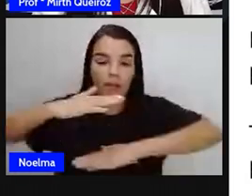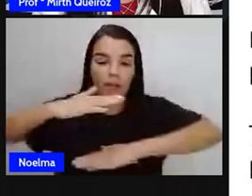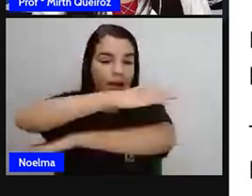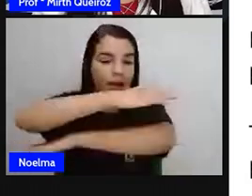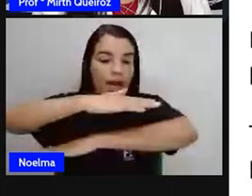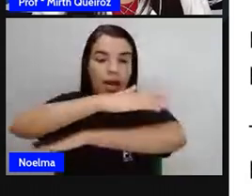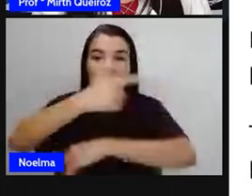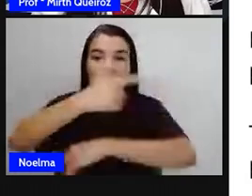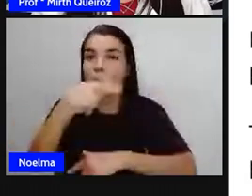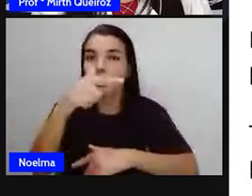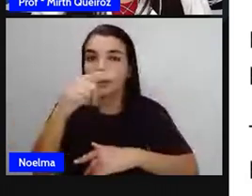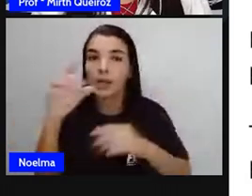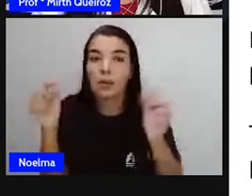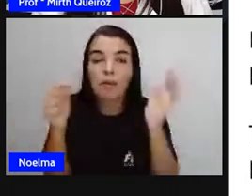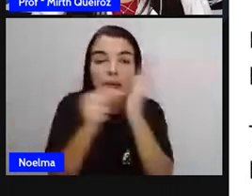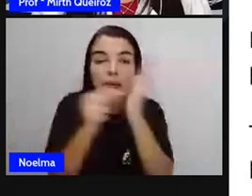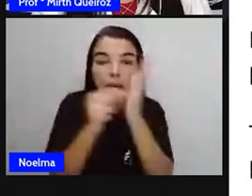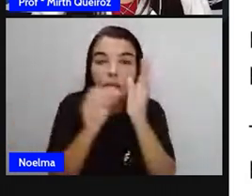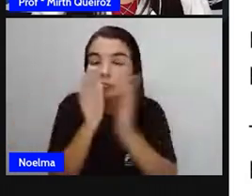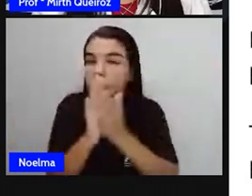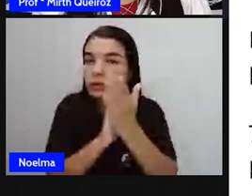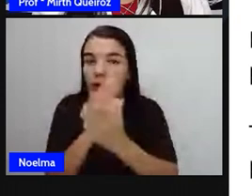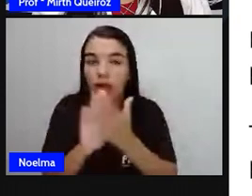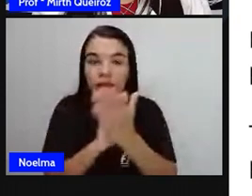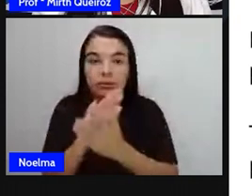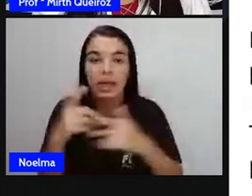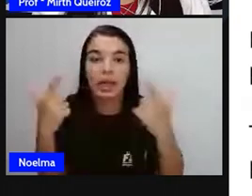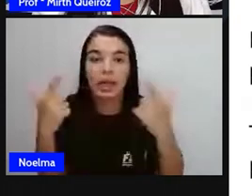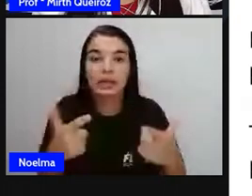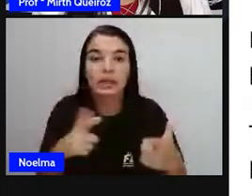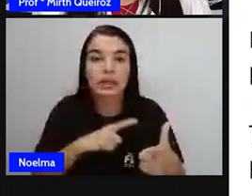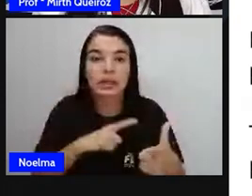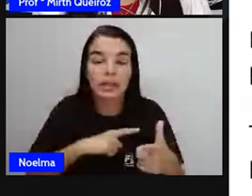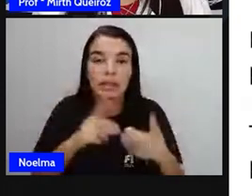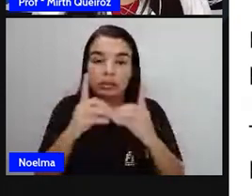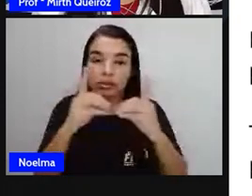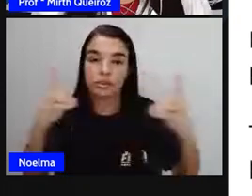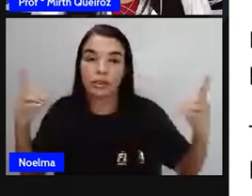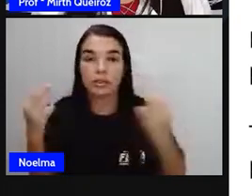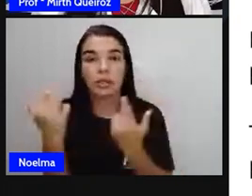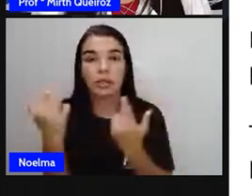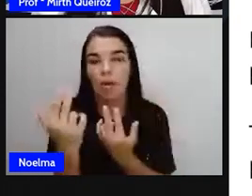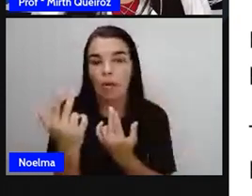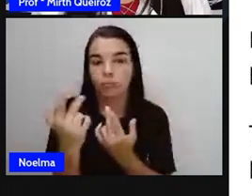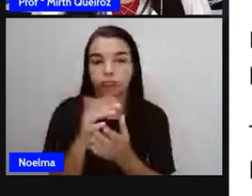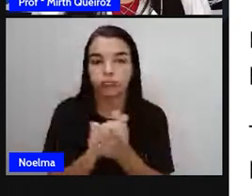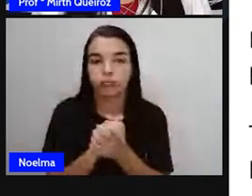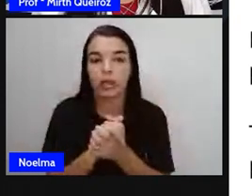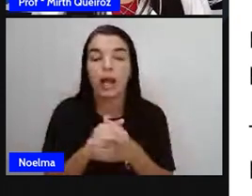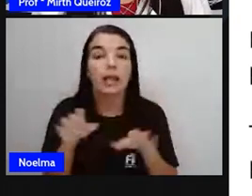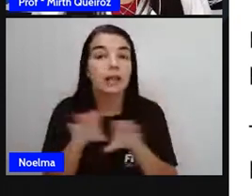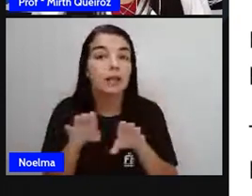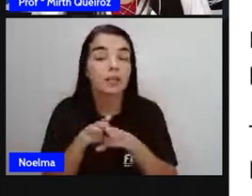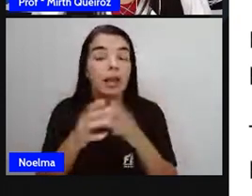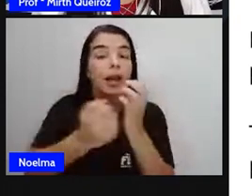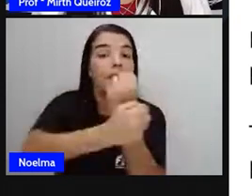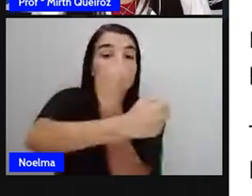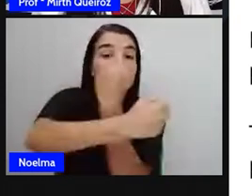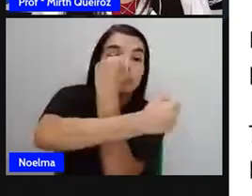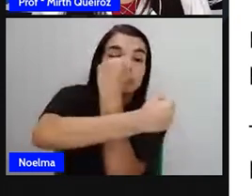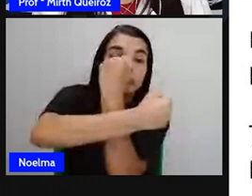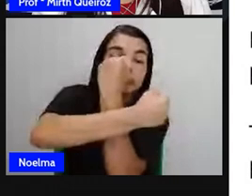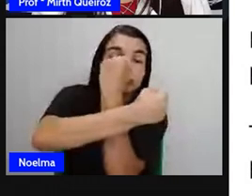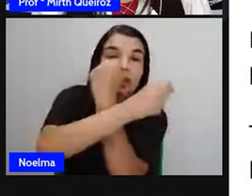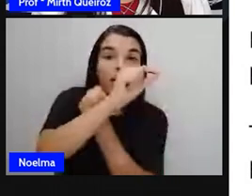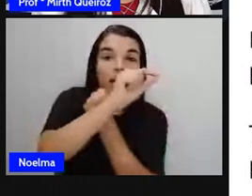em comum entre si, né? E mantém essa mesma distância entre si. Também que as retas perpendiculares